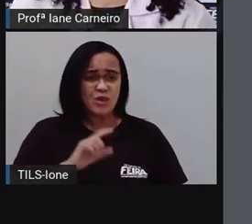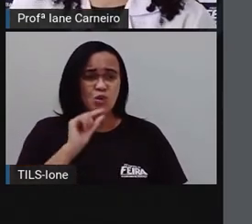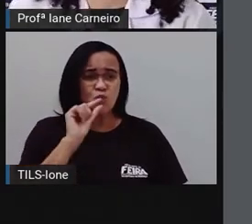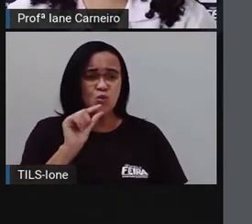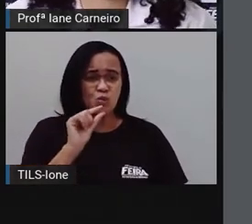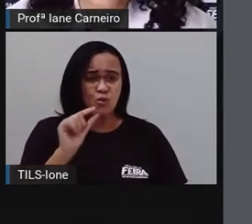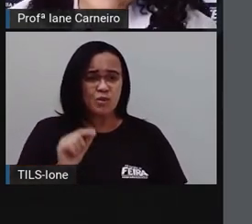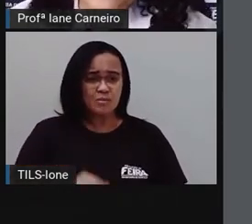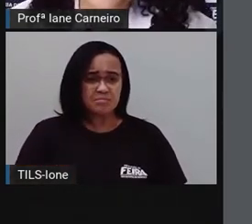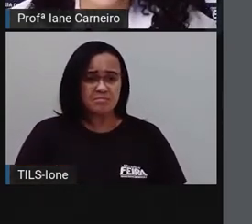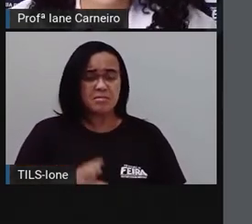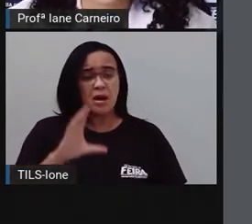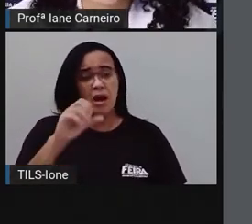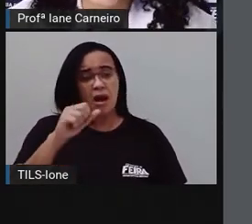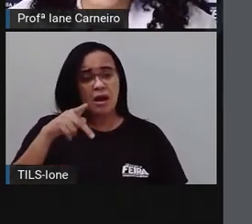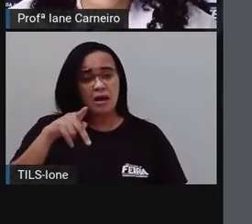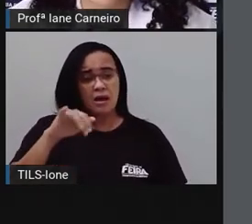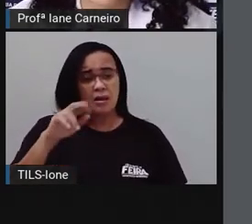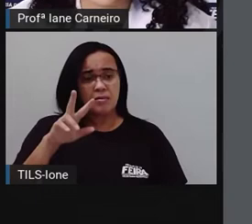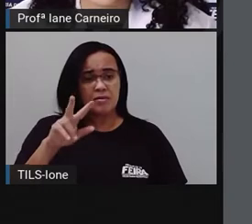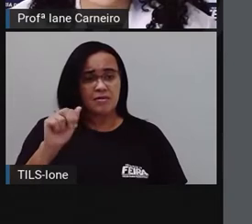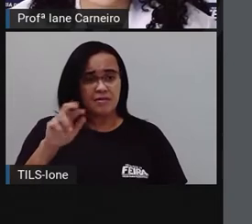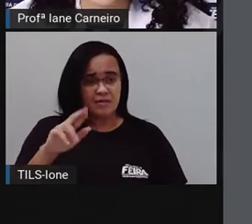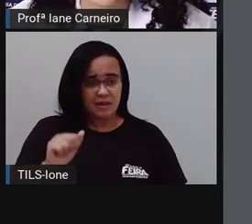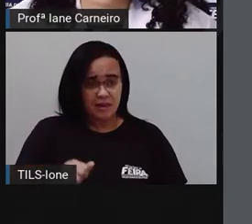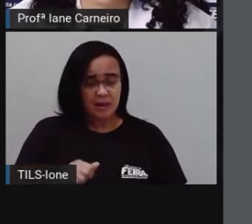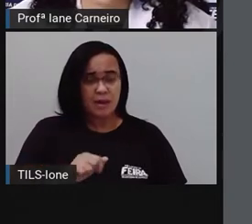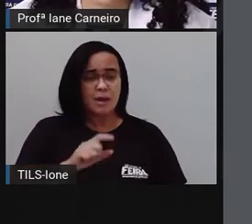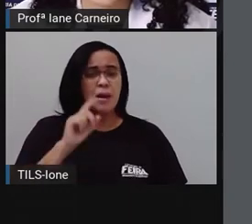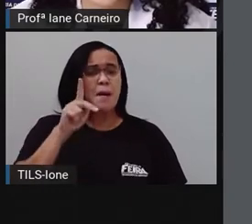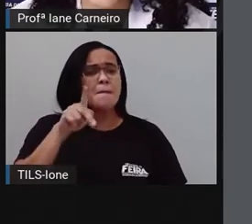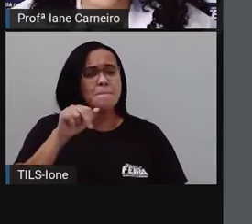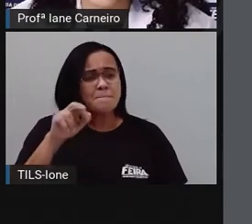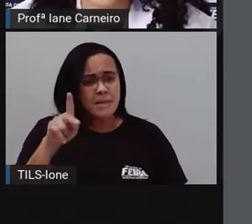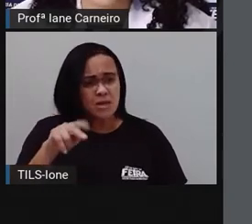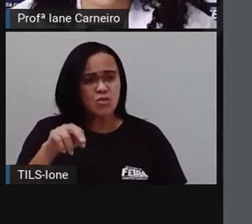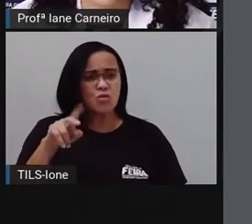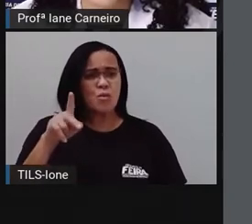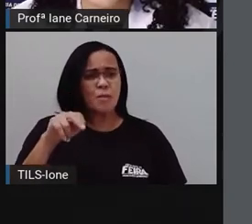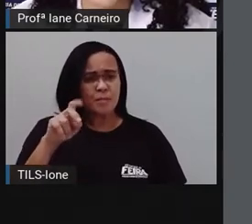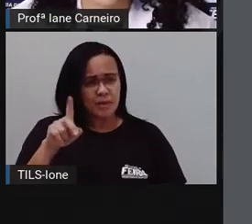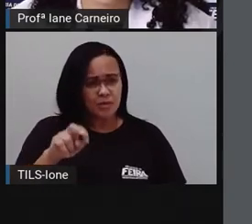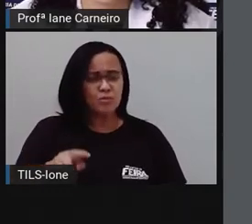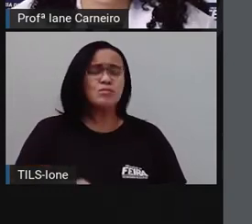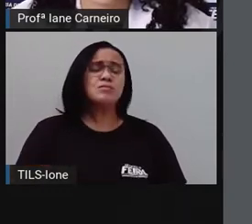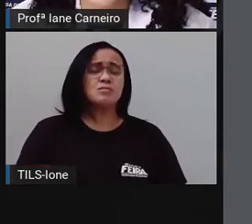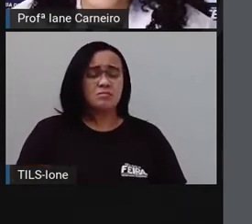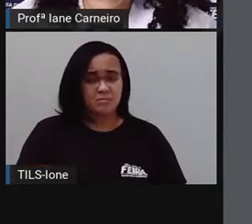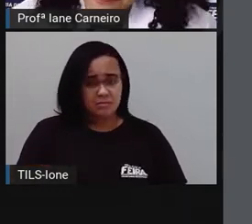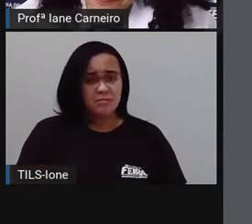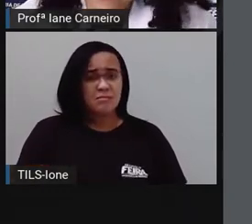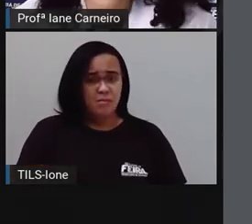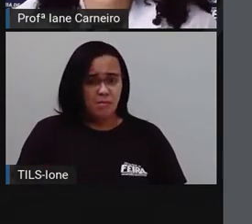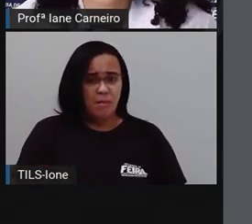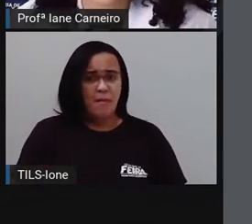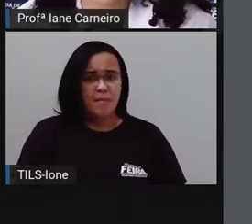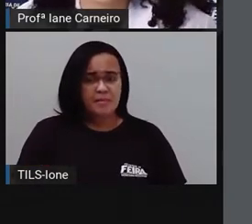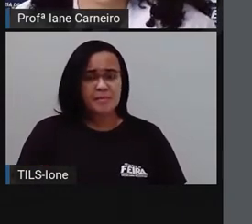A capivara, pia. Piu, piui. Piu, piui.